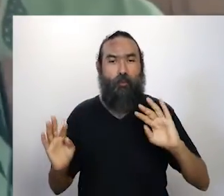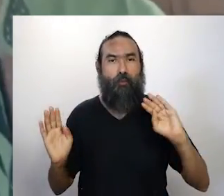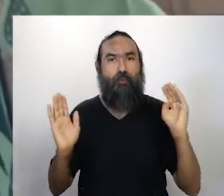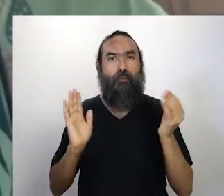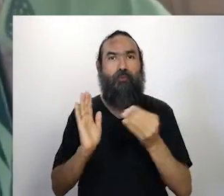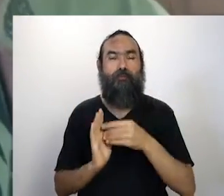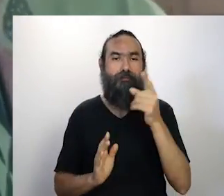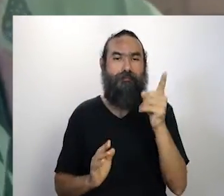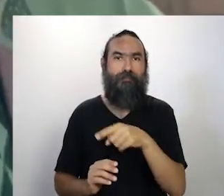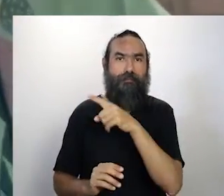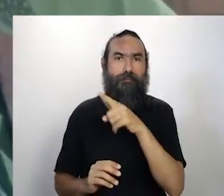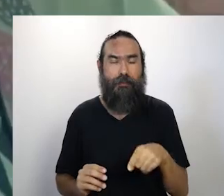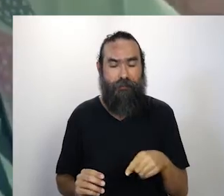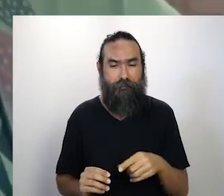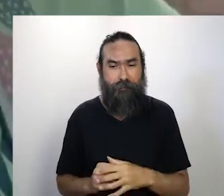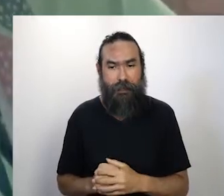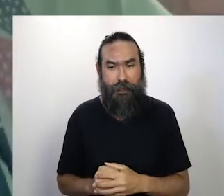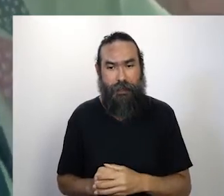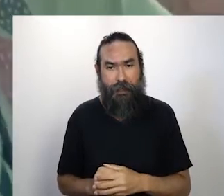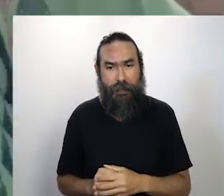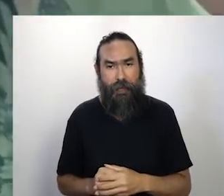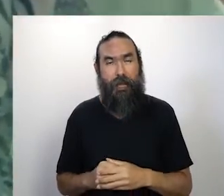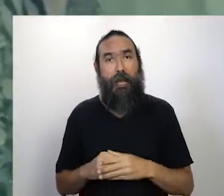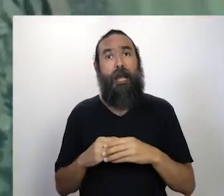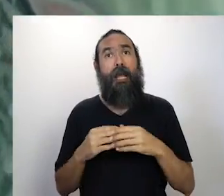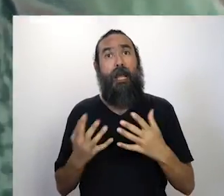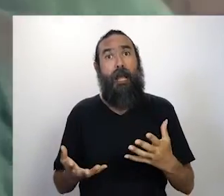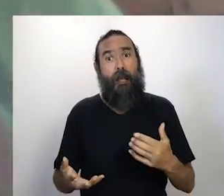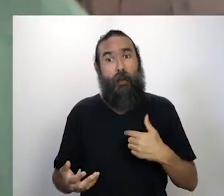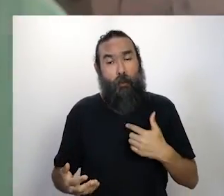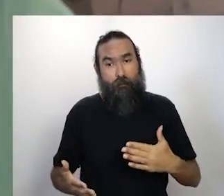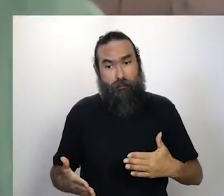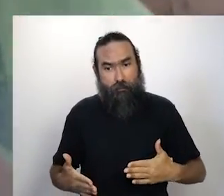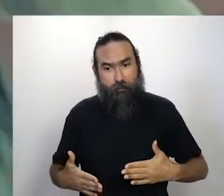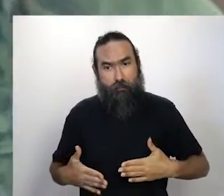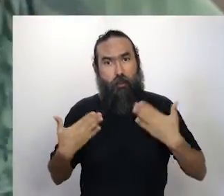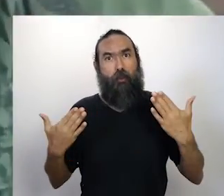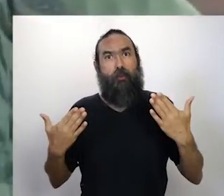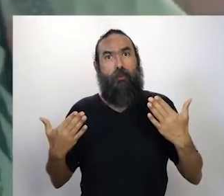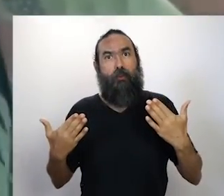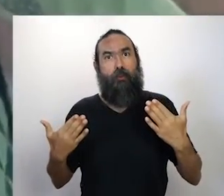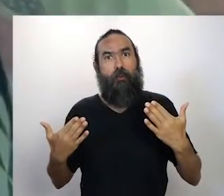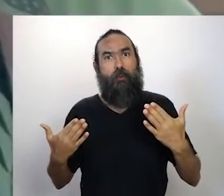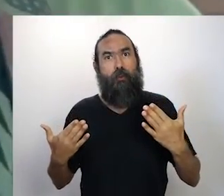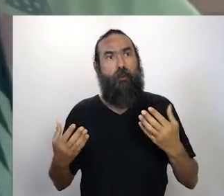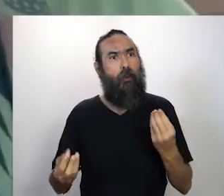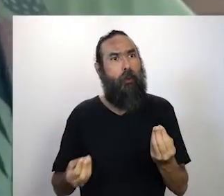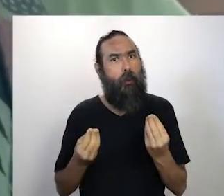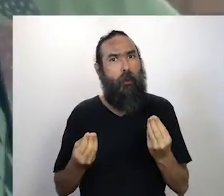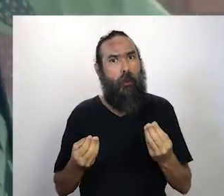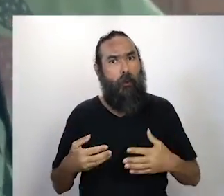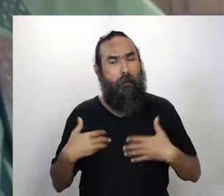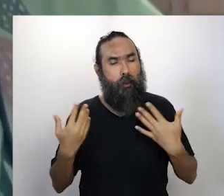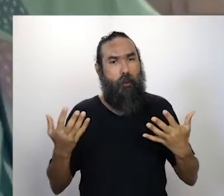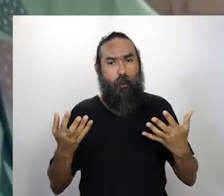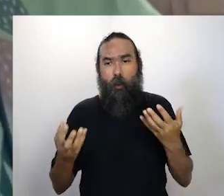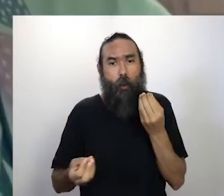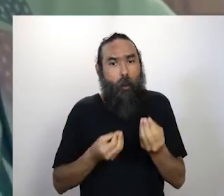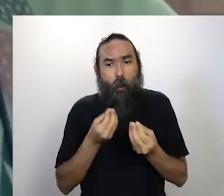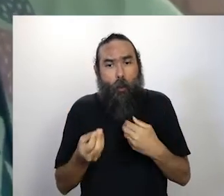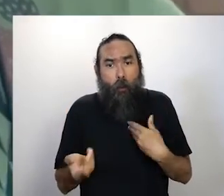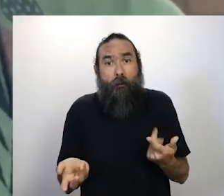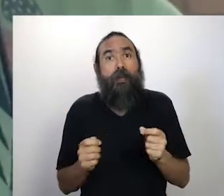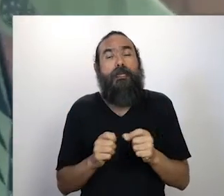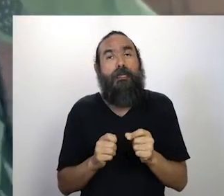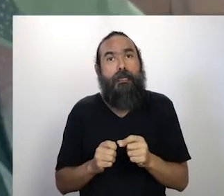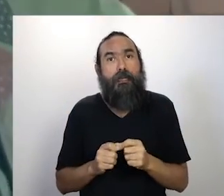as viagens, e aí deu aquele... Por um lado, deu um susto muito grande, né? Porque você fala, bom, e agora, né? O que a gente